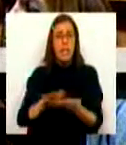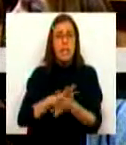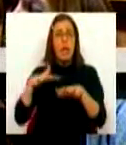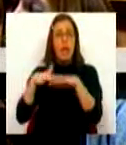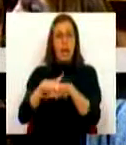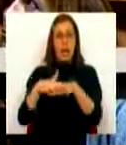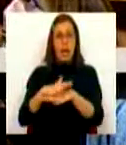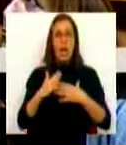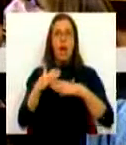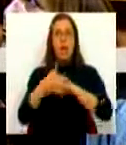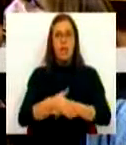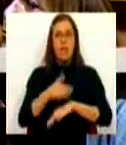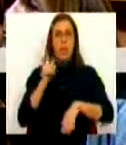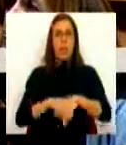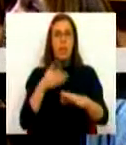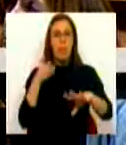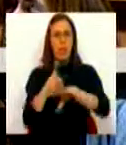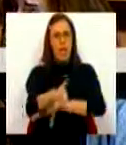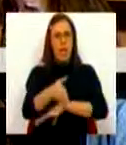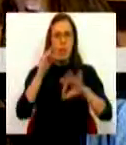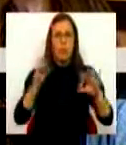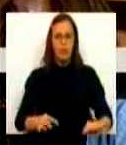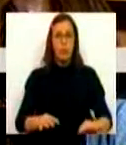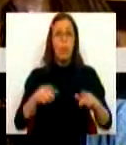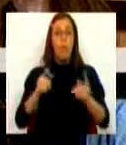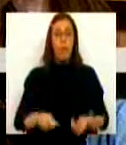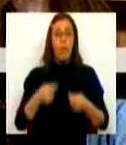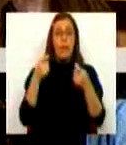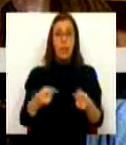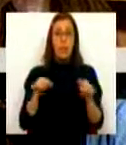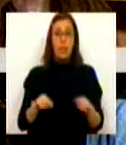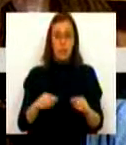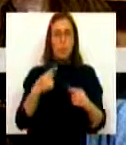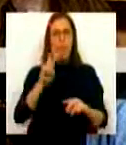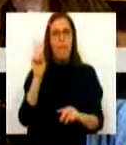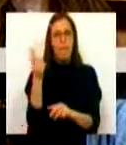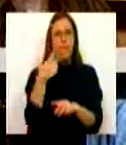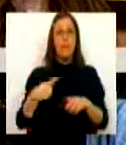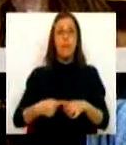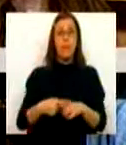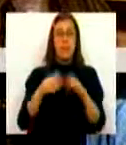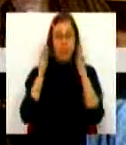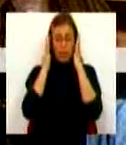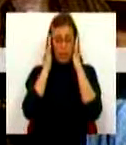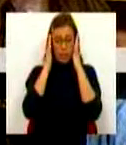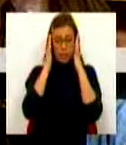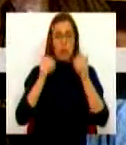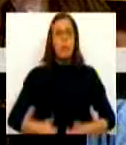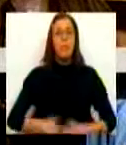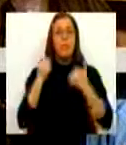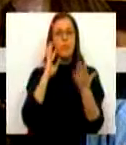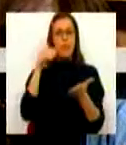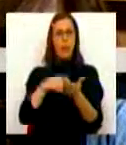em rede e de acesso em tempo real. Este investimento tem um duplo interesse, com melhores